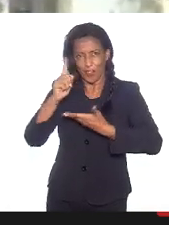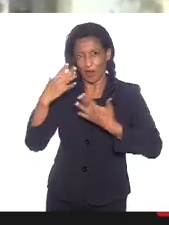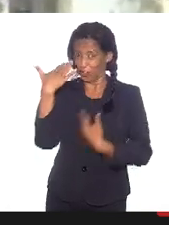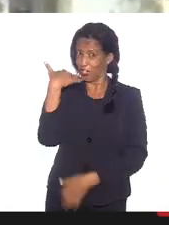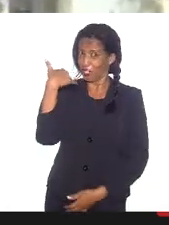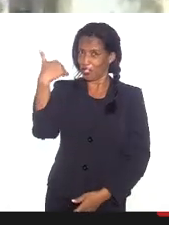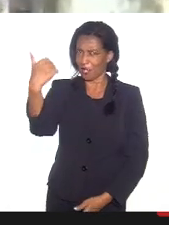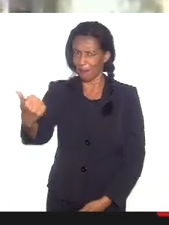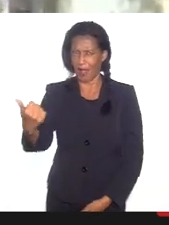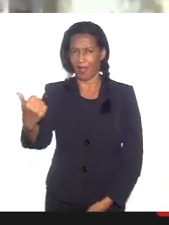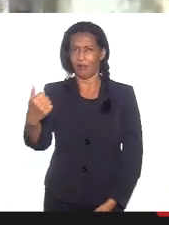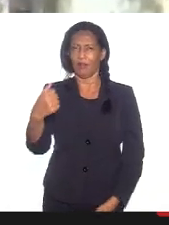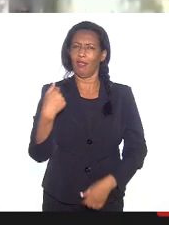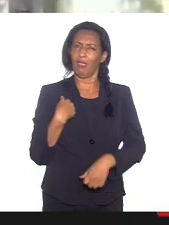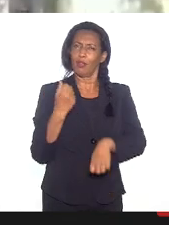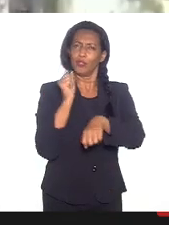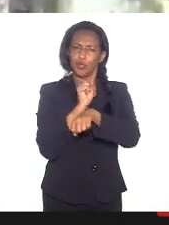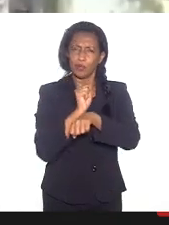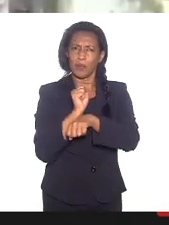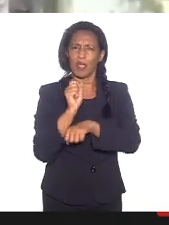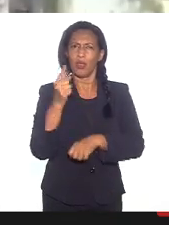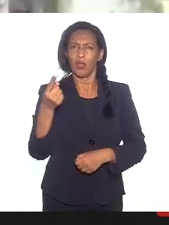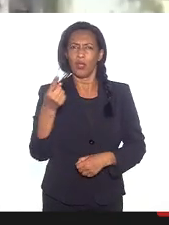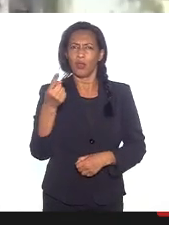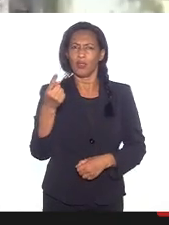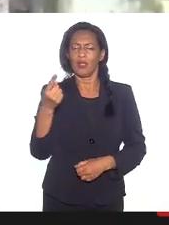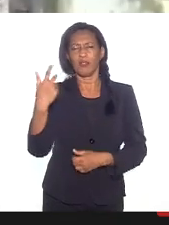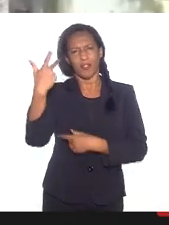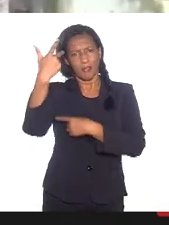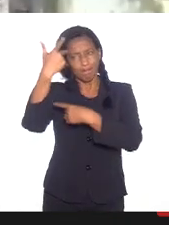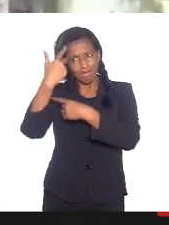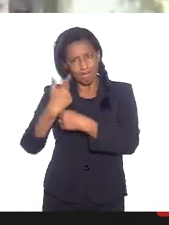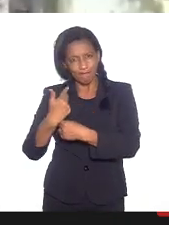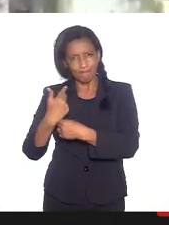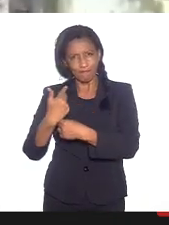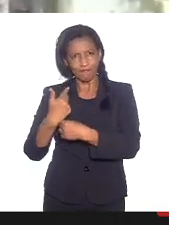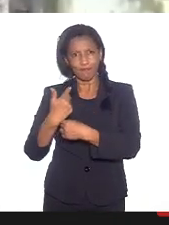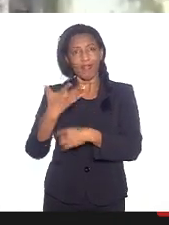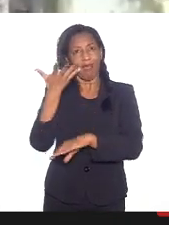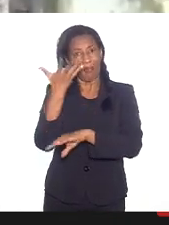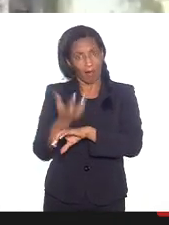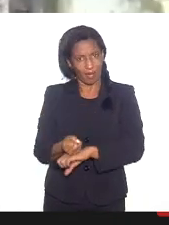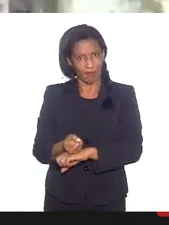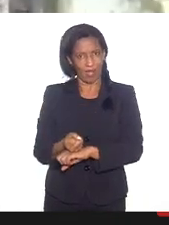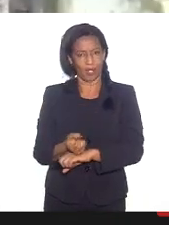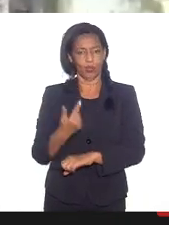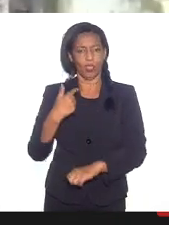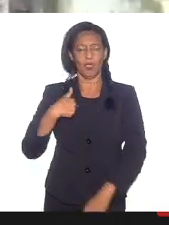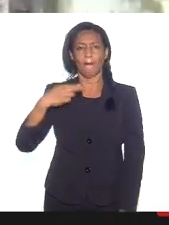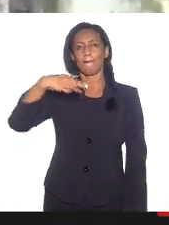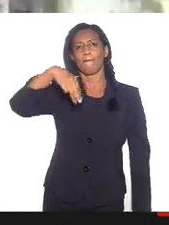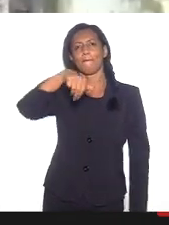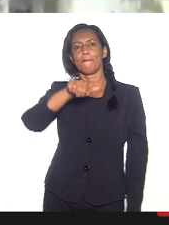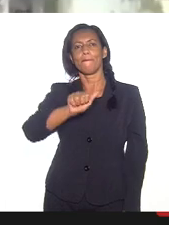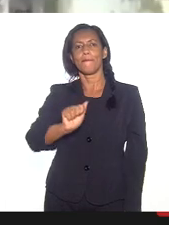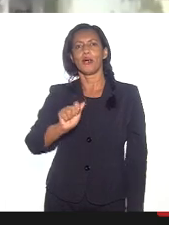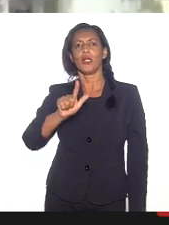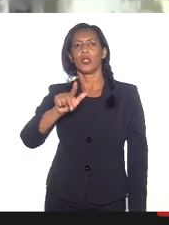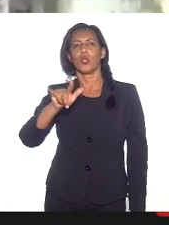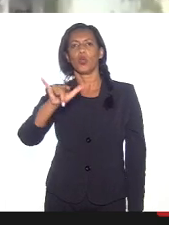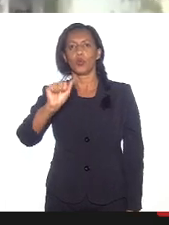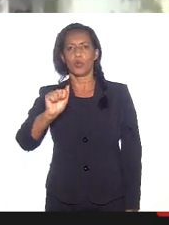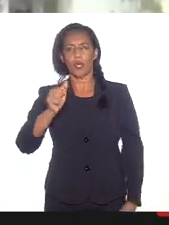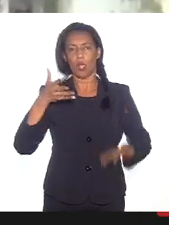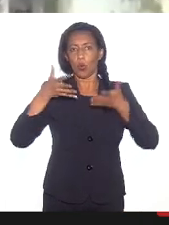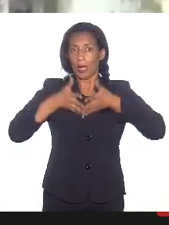que isso fique gravado e que as pessoas me procurem se tiverem alguma dúvida. Eu sou mãe Nilce de Ansan. Eu nasci dentro de uma casa de